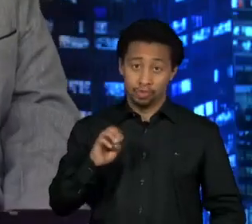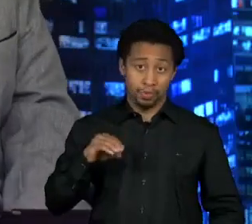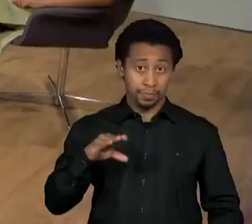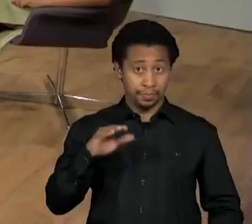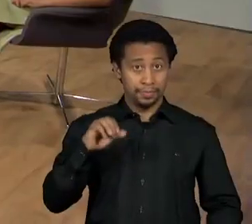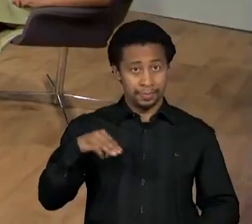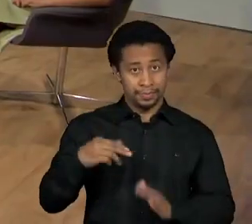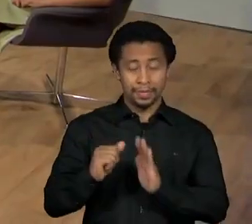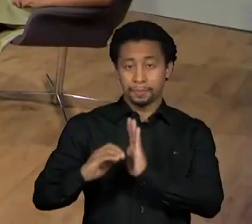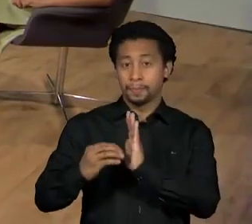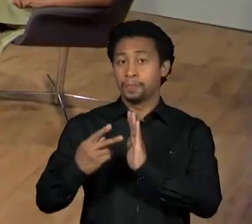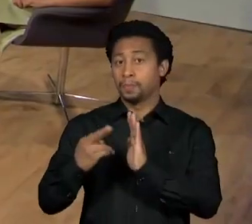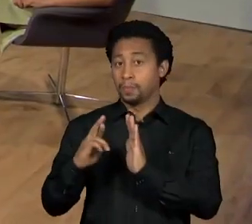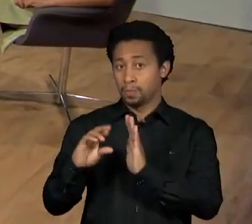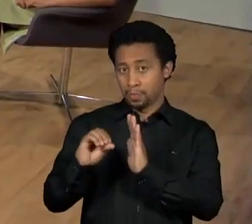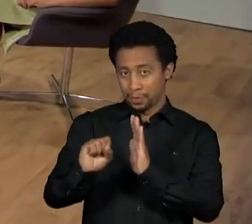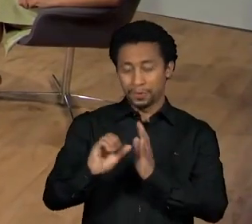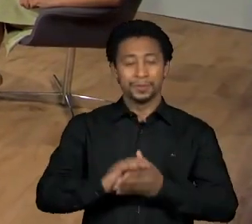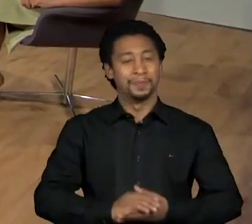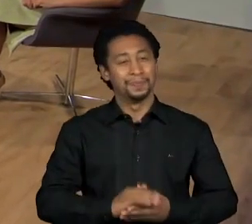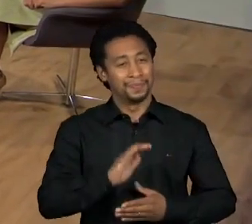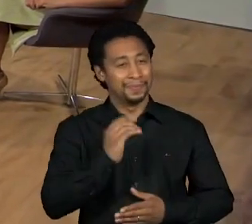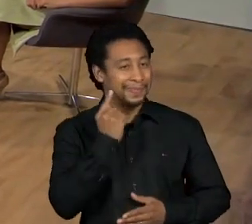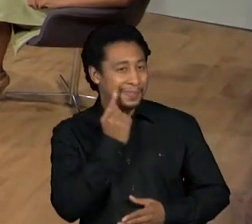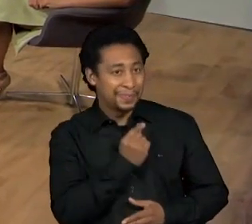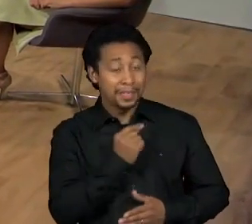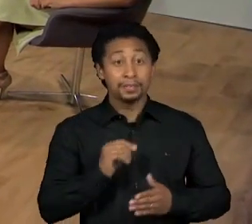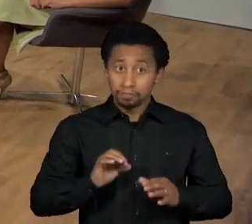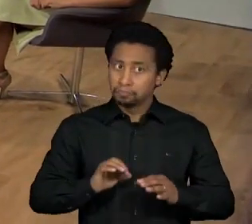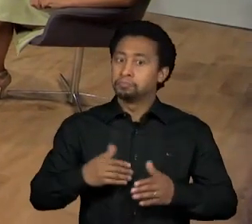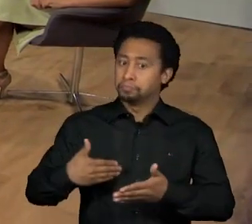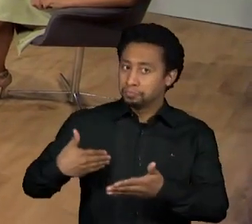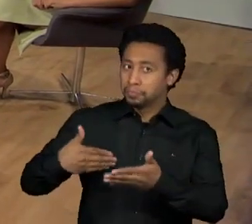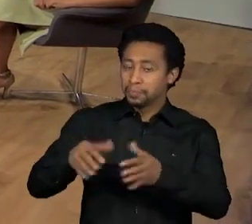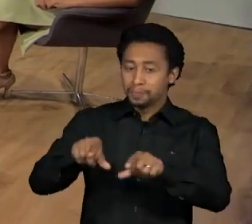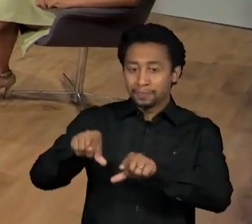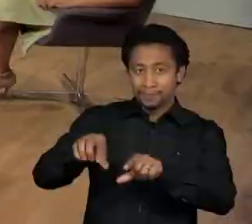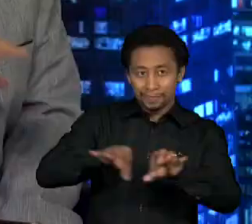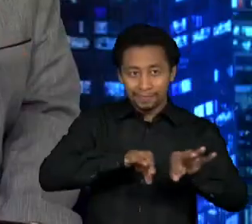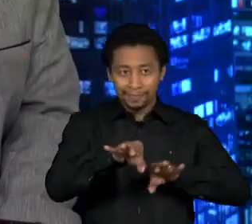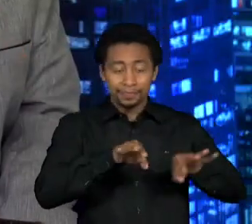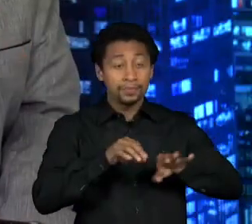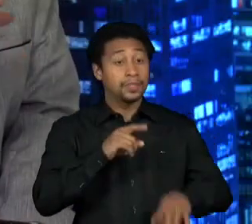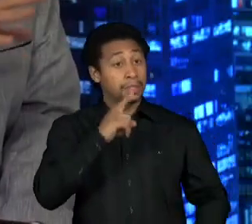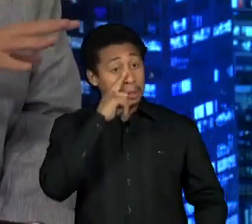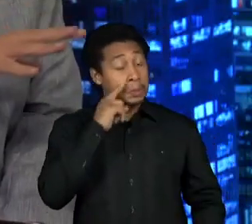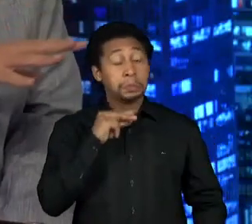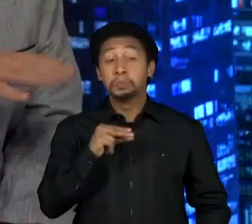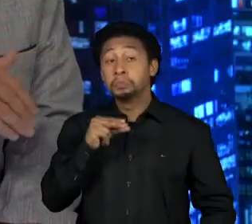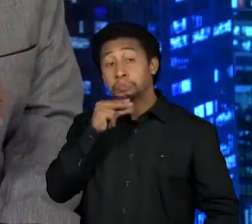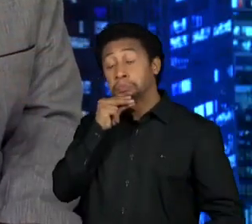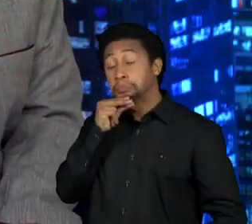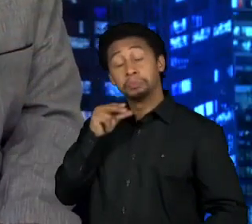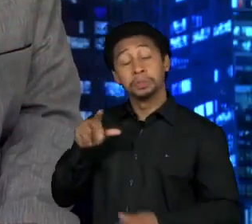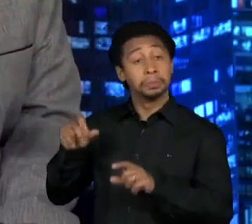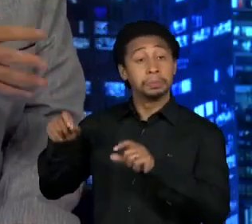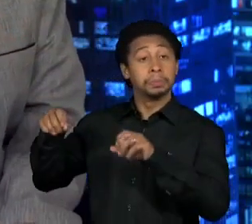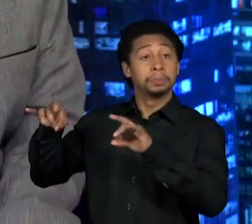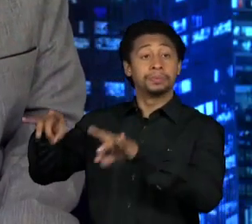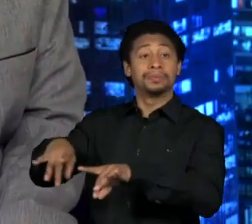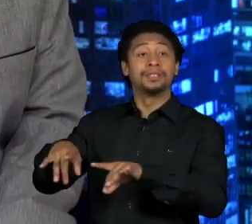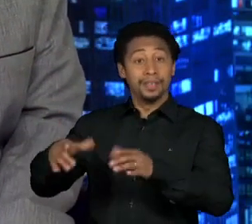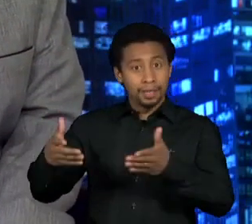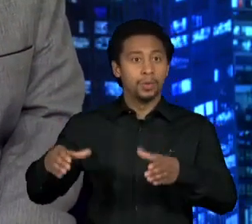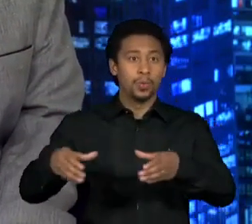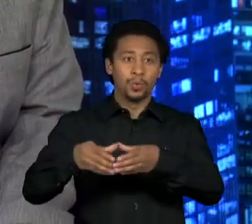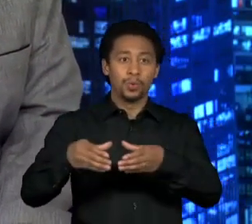Olá, Vera. Nos últimos momentos tivemos movimentações, tivemos a saída de André Janones e a chapa do Pablo Marçal que voltou, que está